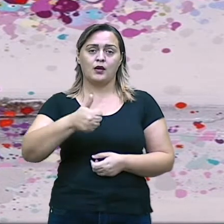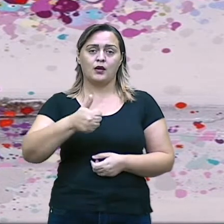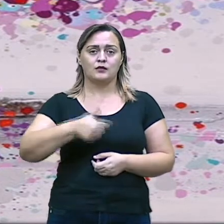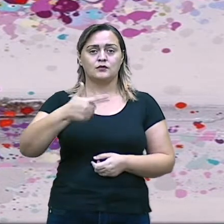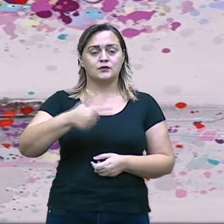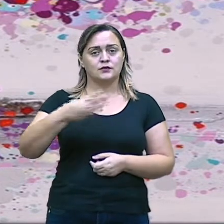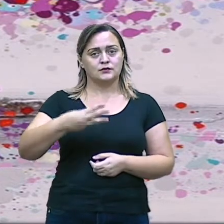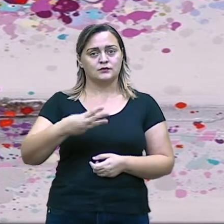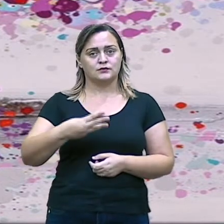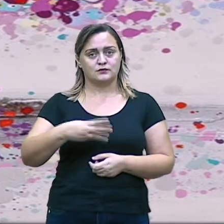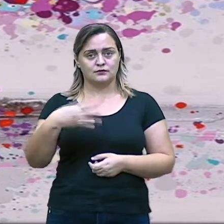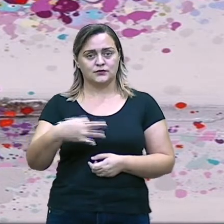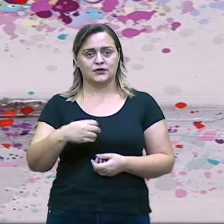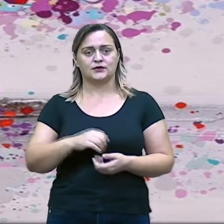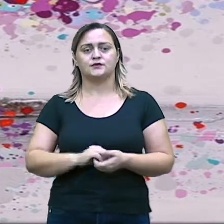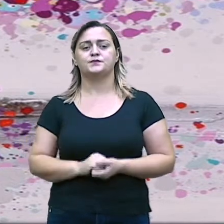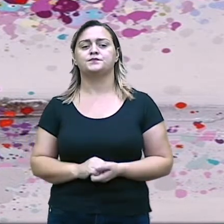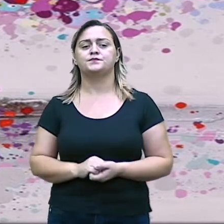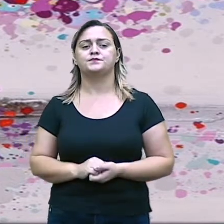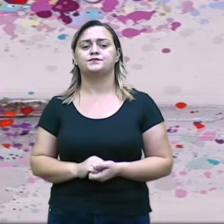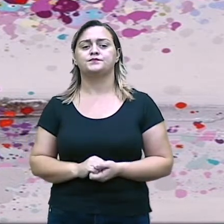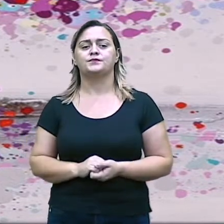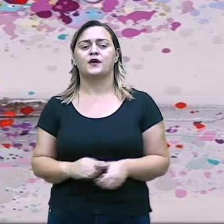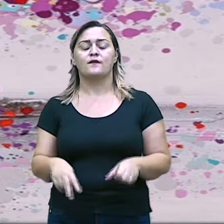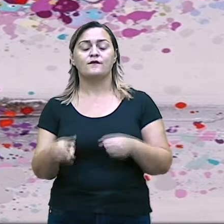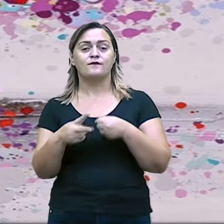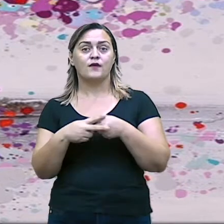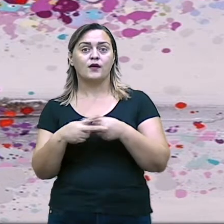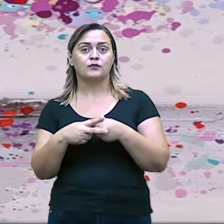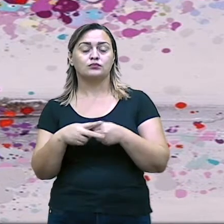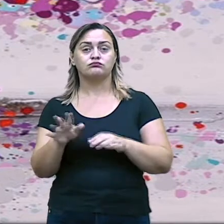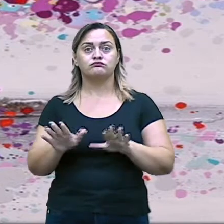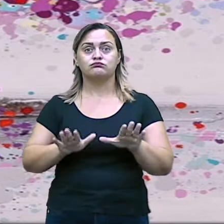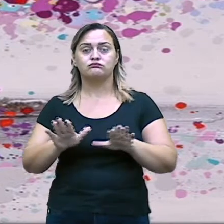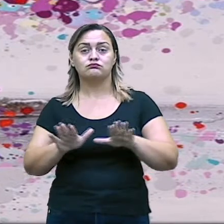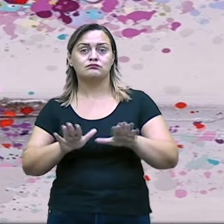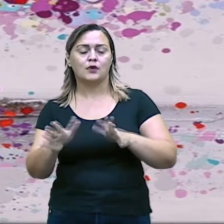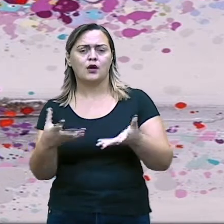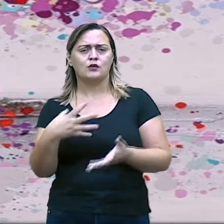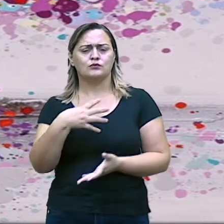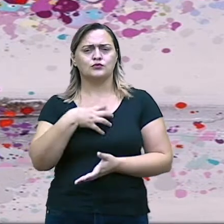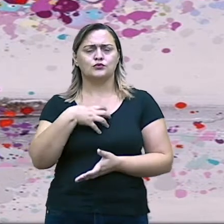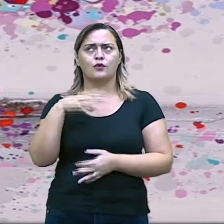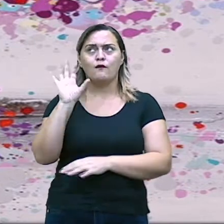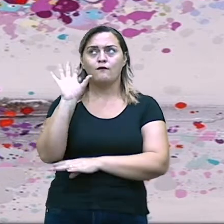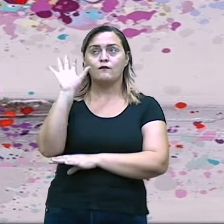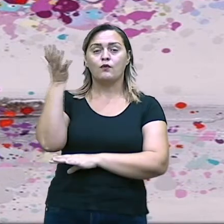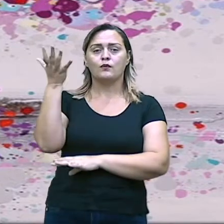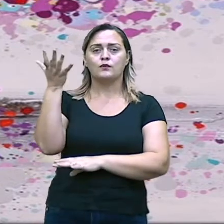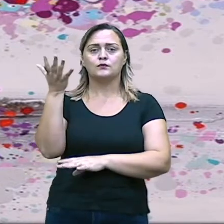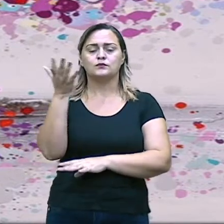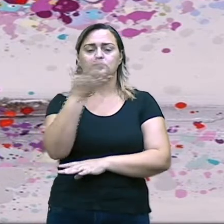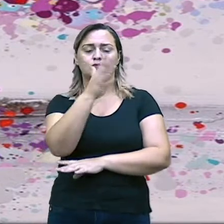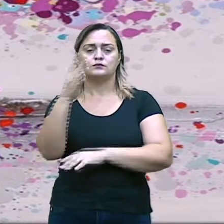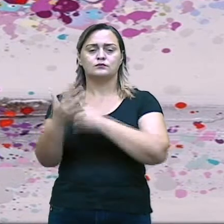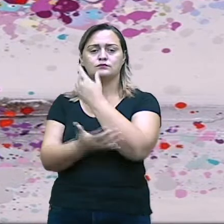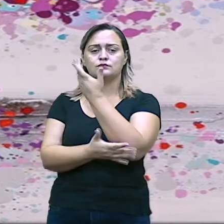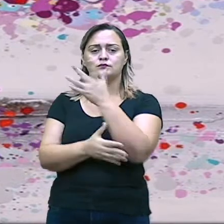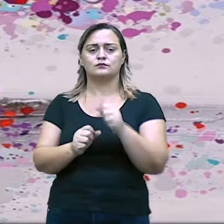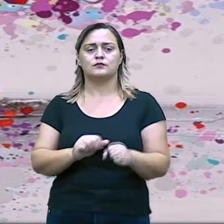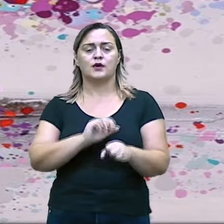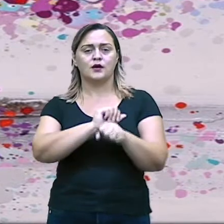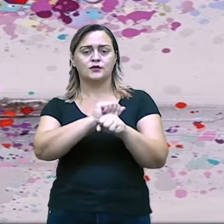os números, muito bem, escritos. Verbo, ação, estado, fenômeno da natureza. Adverbio,